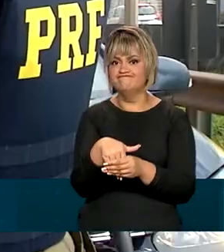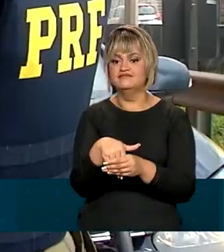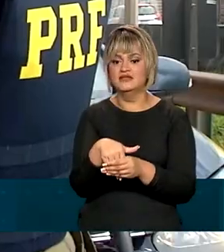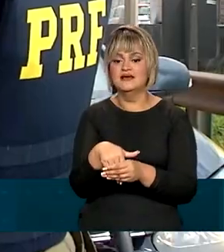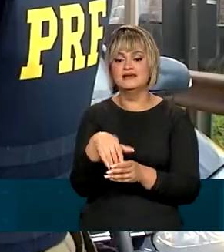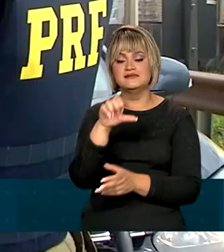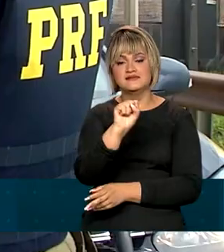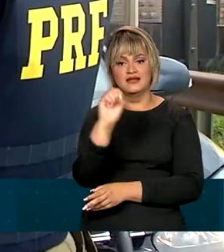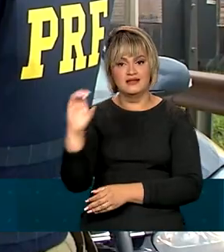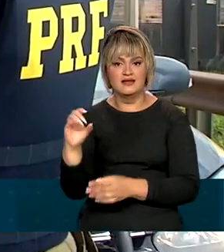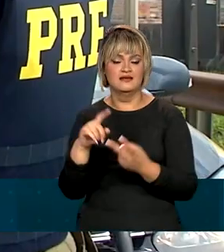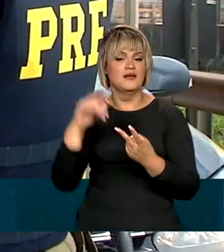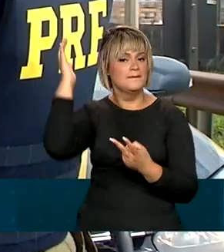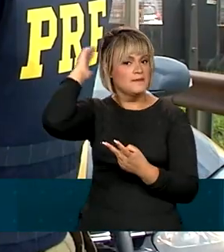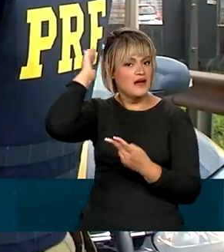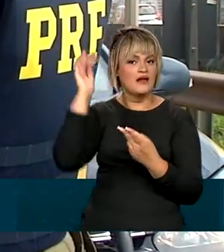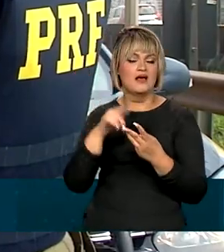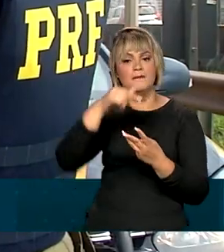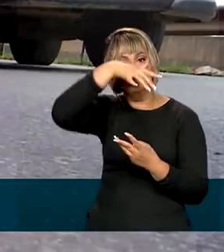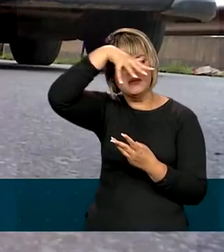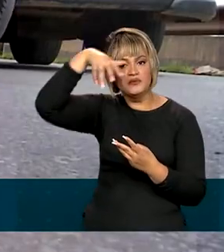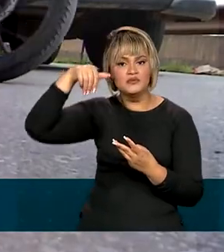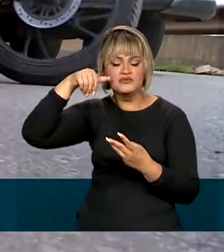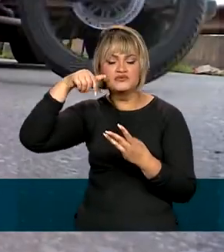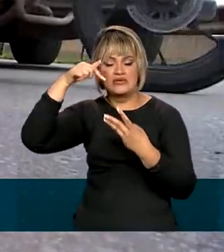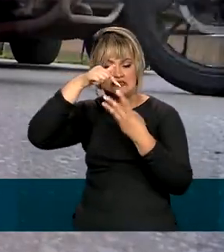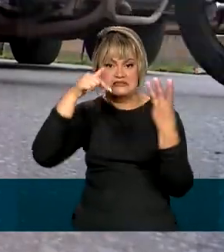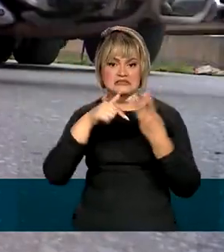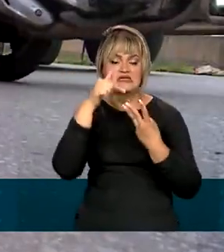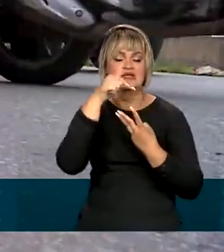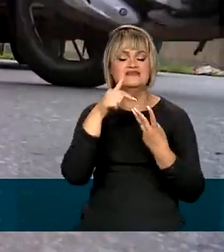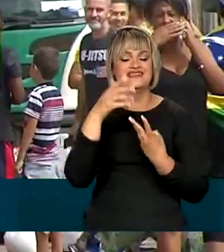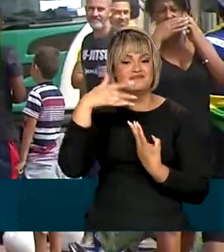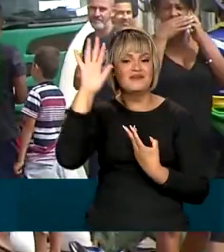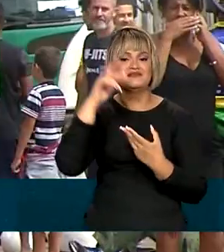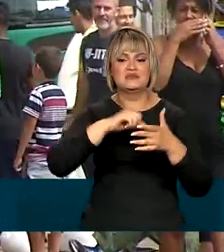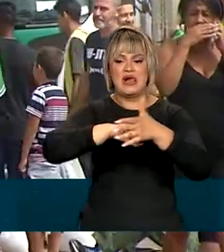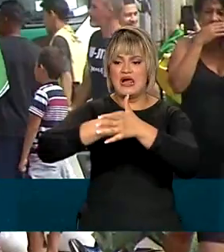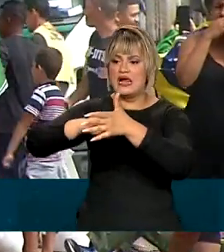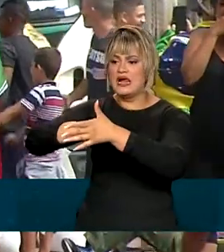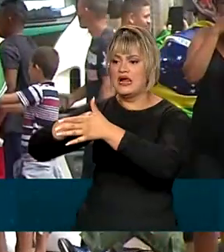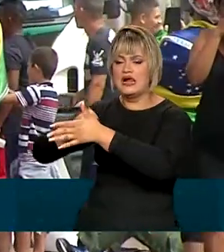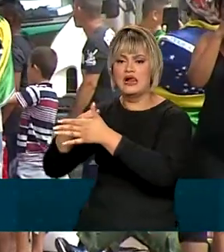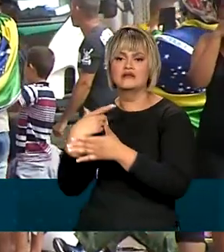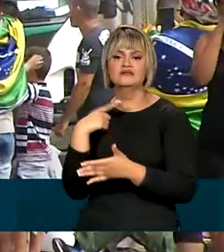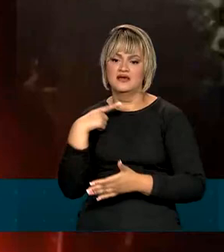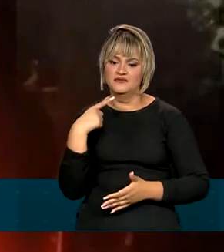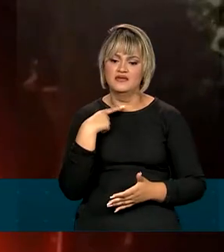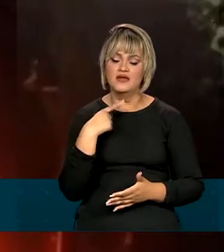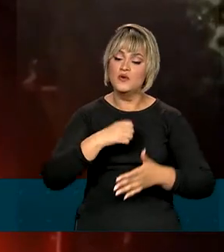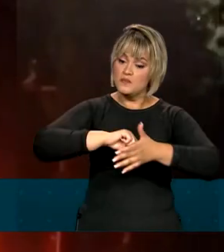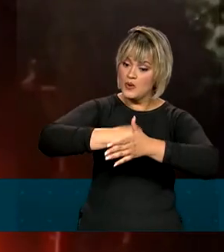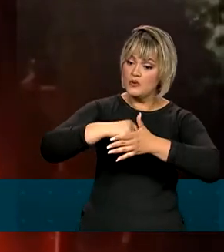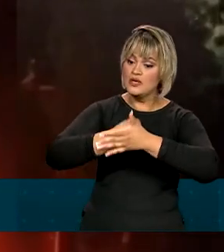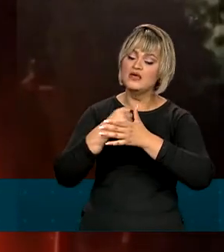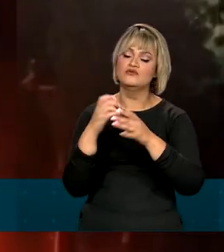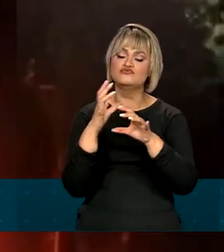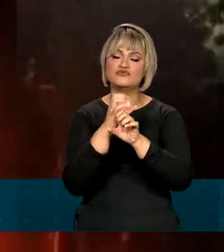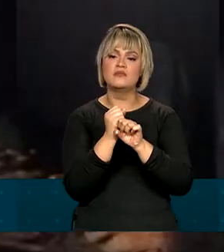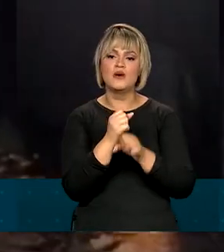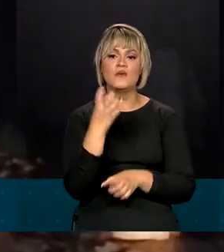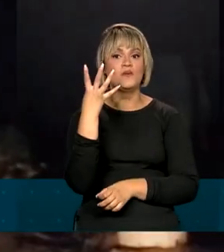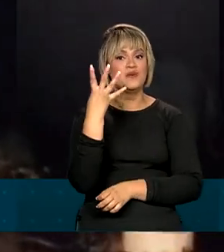Santa Catarina, Pará e Mato Grosso são os estados com mais interdições. O número de bloqueios chegou a